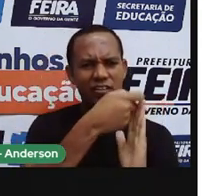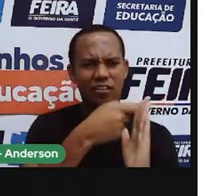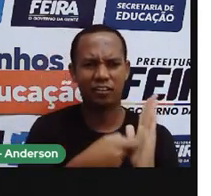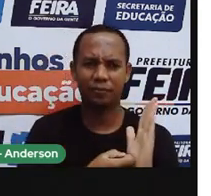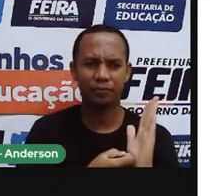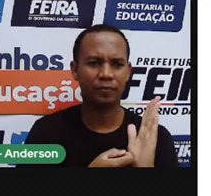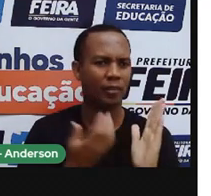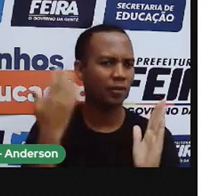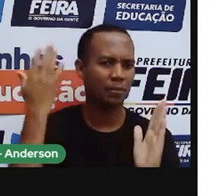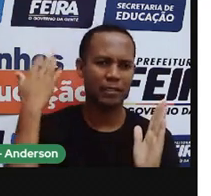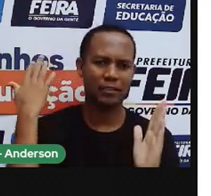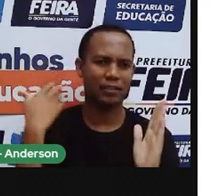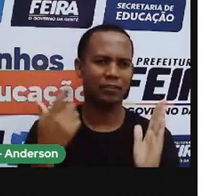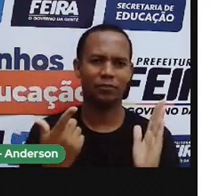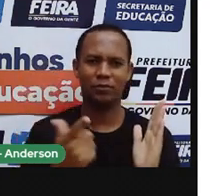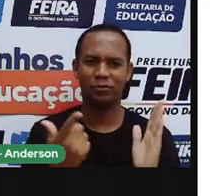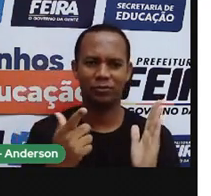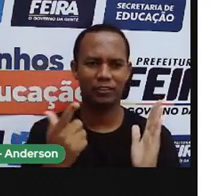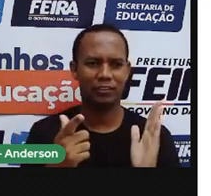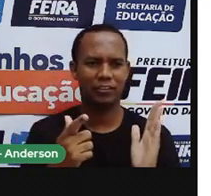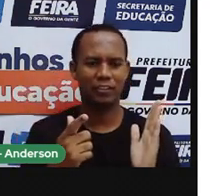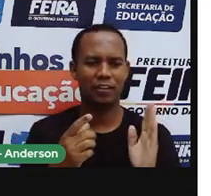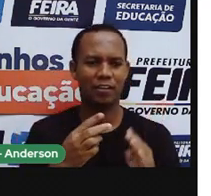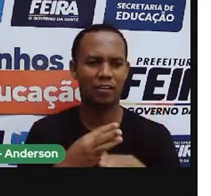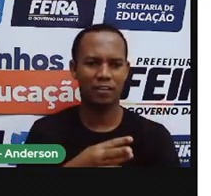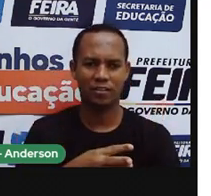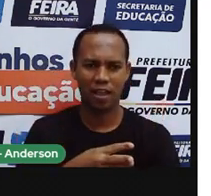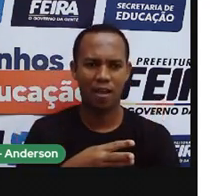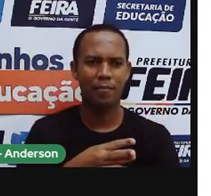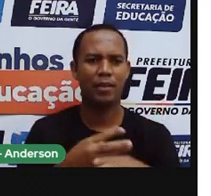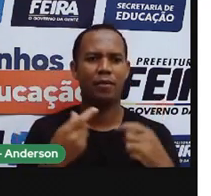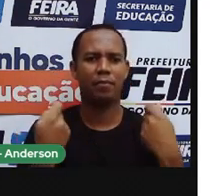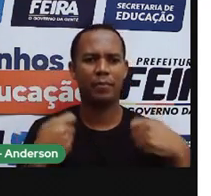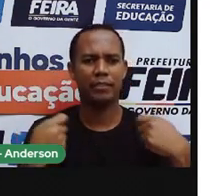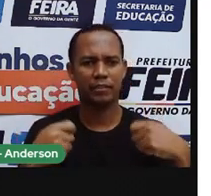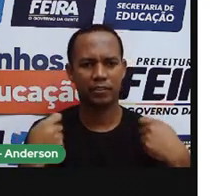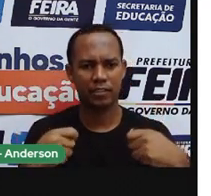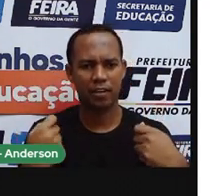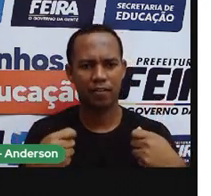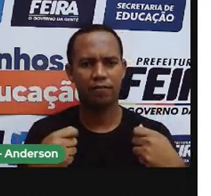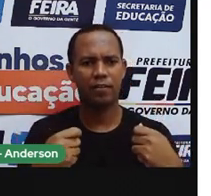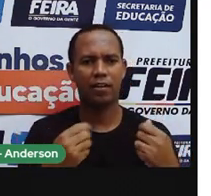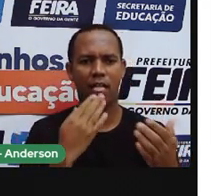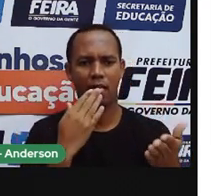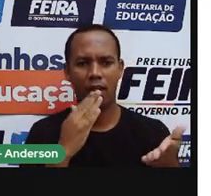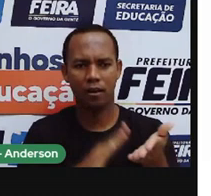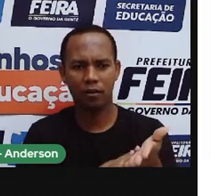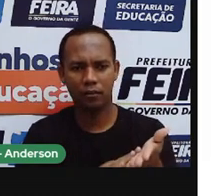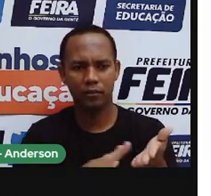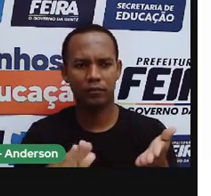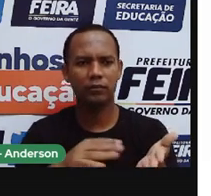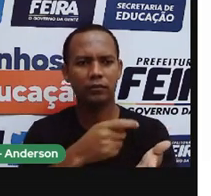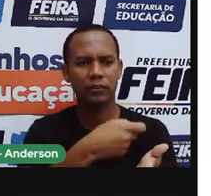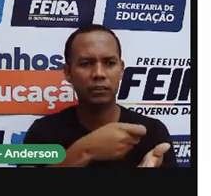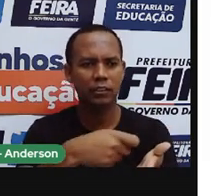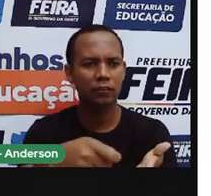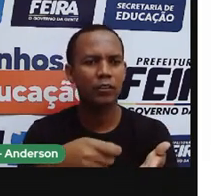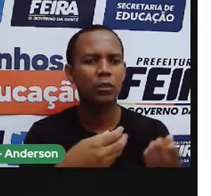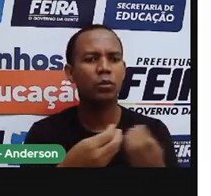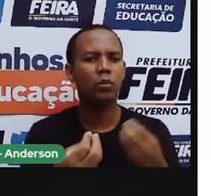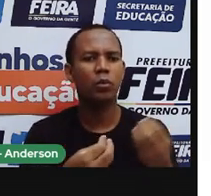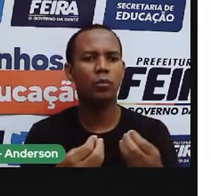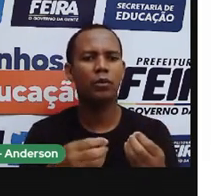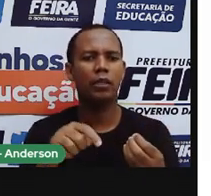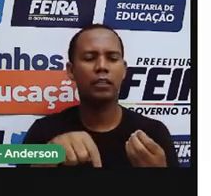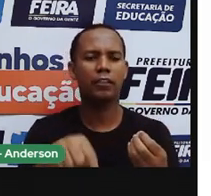WhatsApp, e alguém tinha que escrever uma carta. E aí ele manda essa pessoa justamente para contar o que é que, de fato, tinha aqui, né? Então,